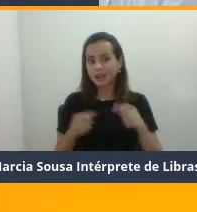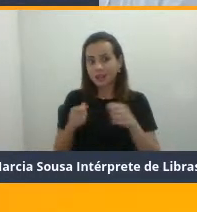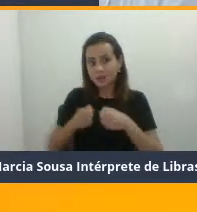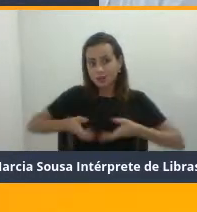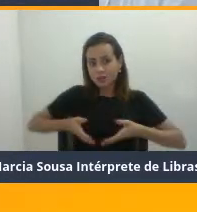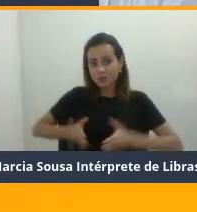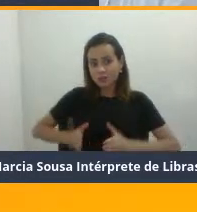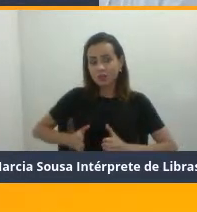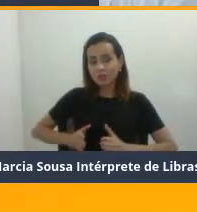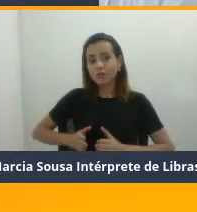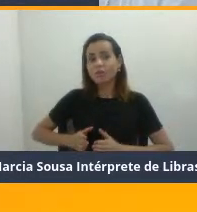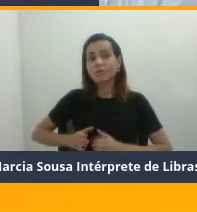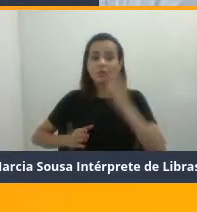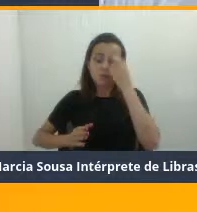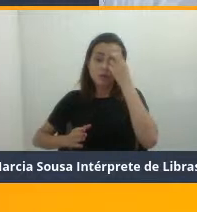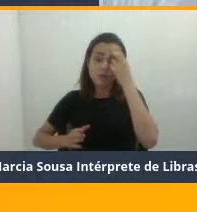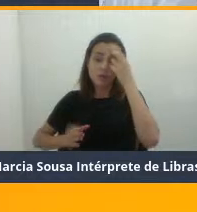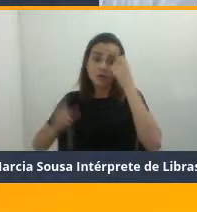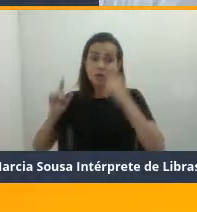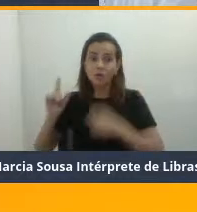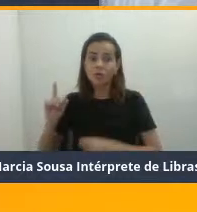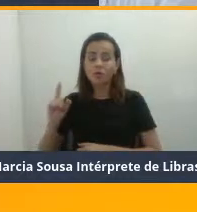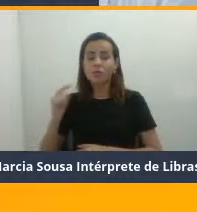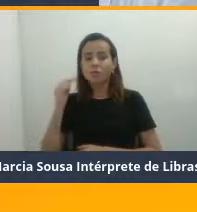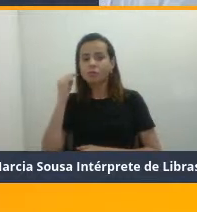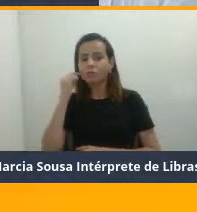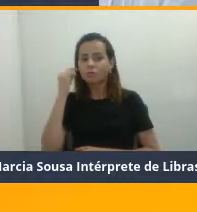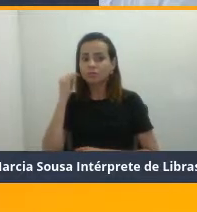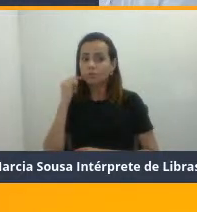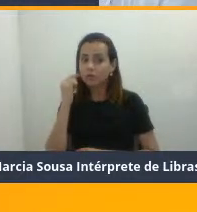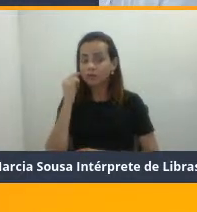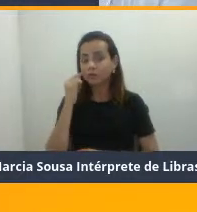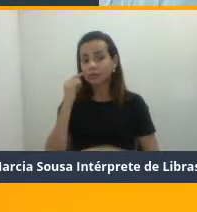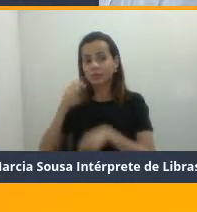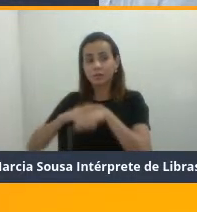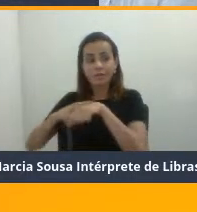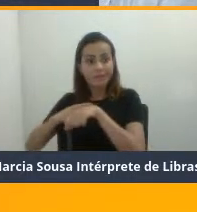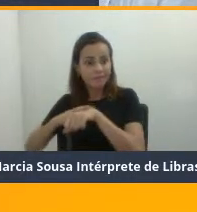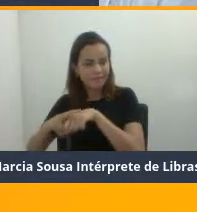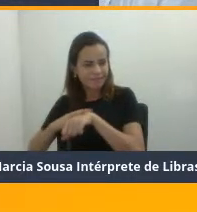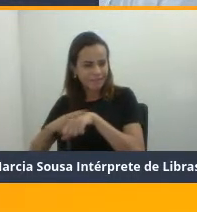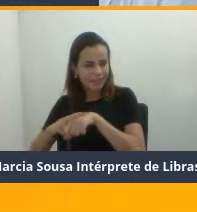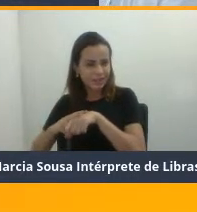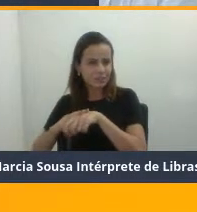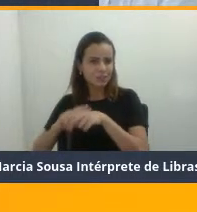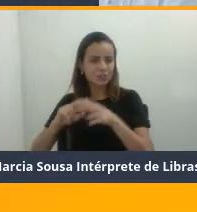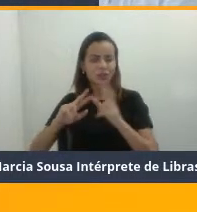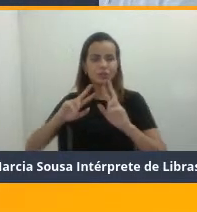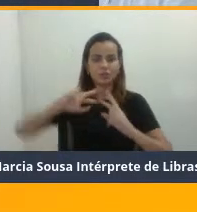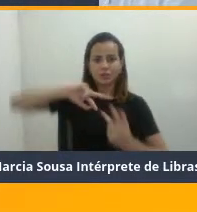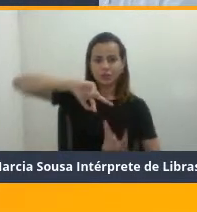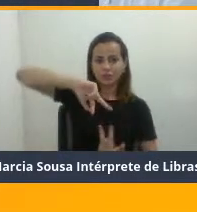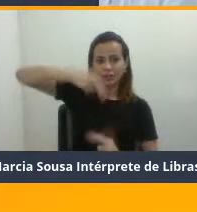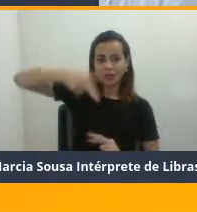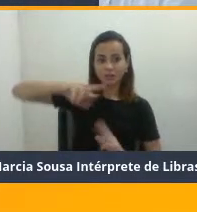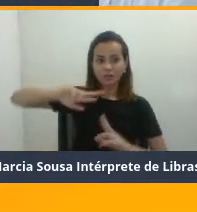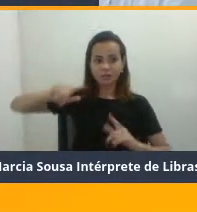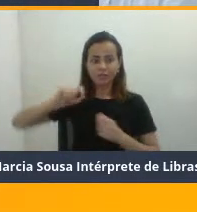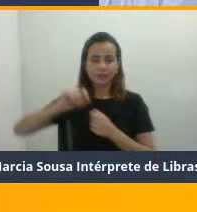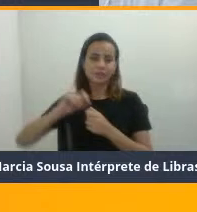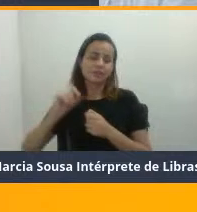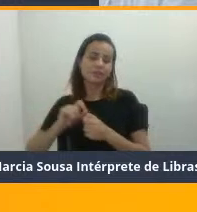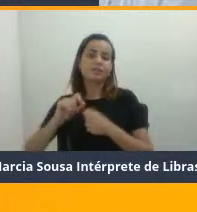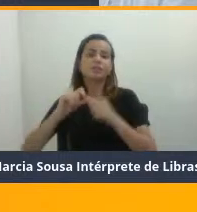verde, que ele vinha de outro material genético, que foi reconstituído aqui pela